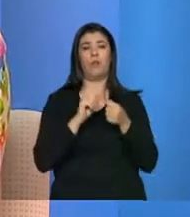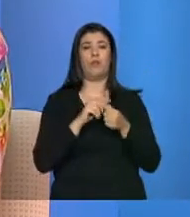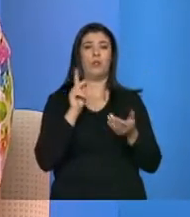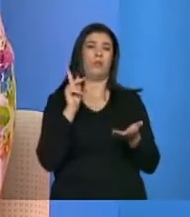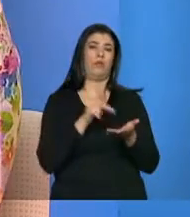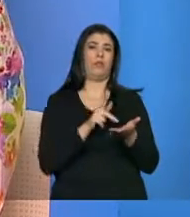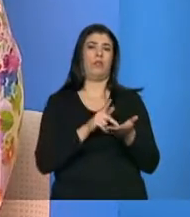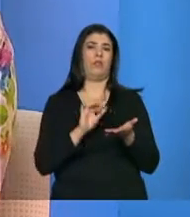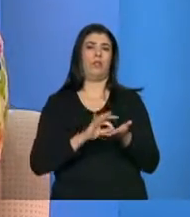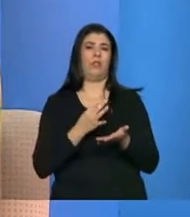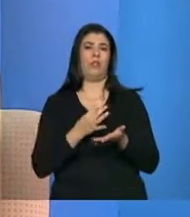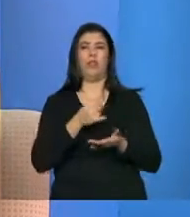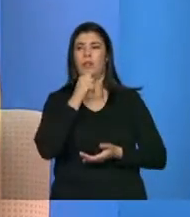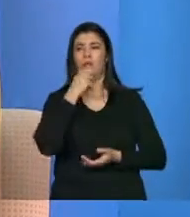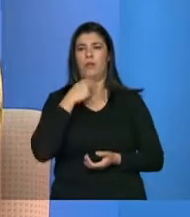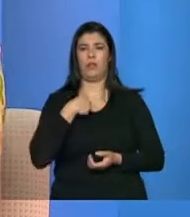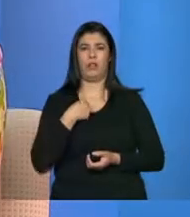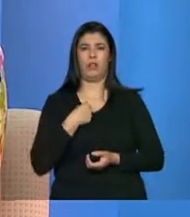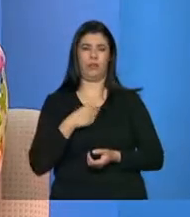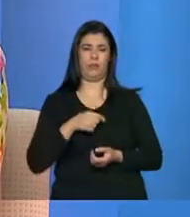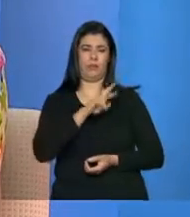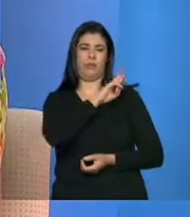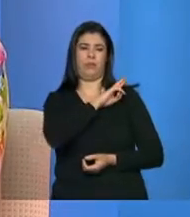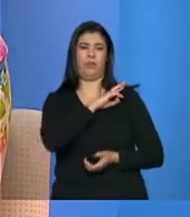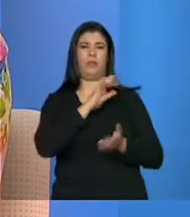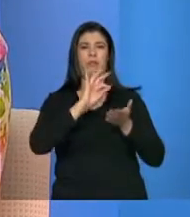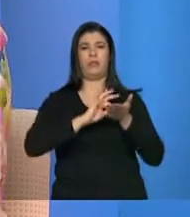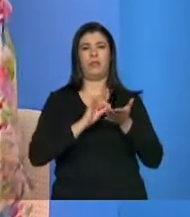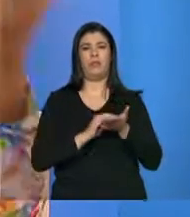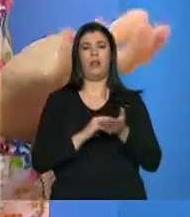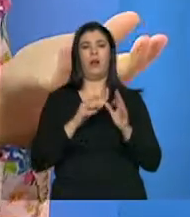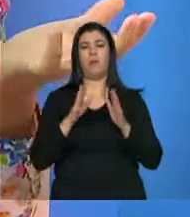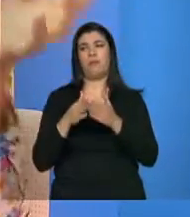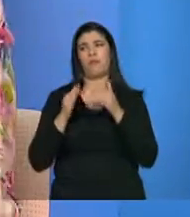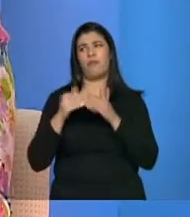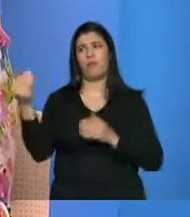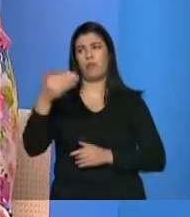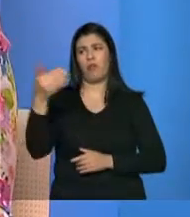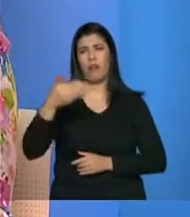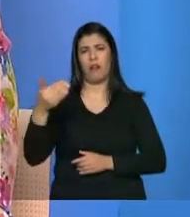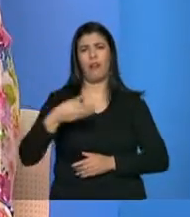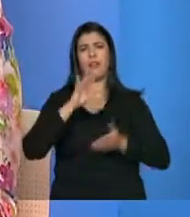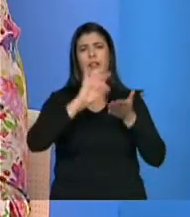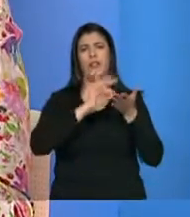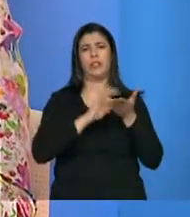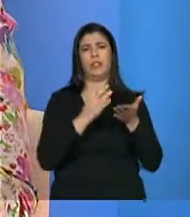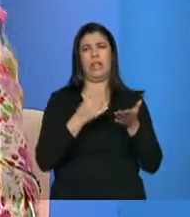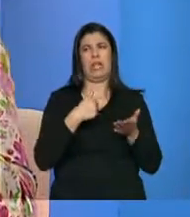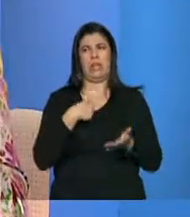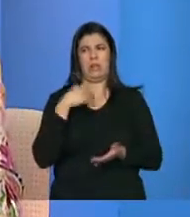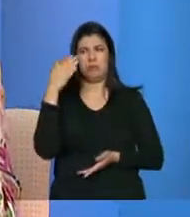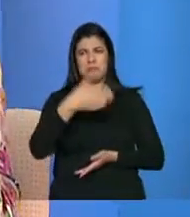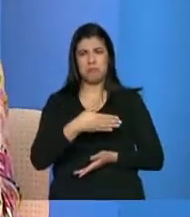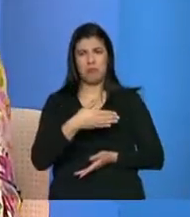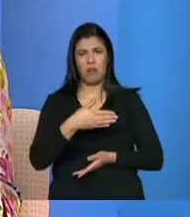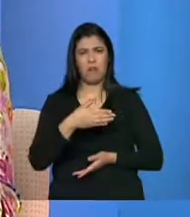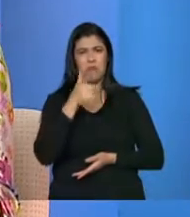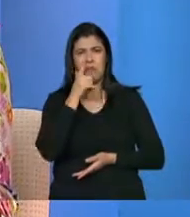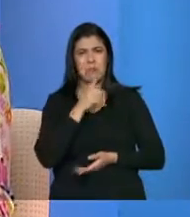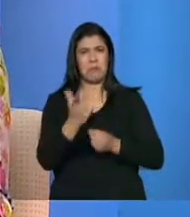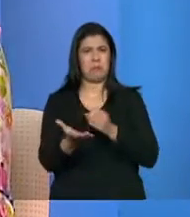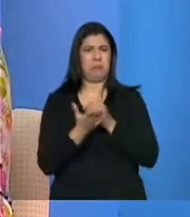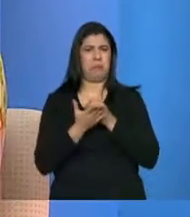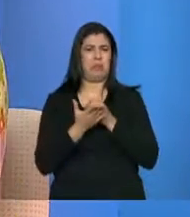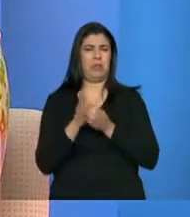não adianta eu, como cadastro, ficar pedindo, gente, vai lá atualizar seu cadastro, para que se eu não tenho benefício, né? Então, é no benefício que